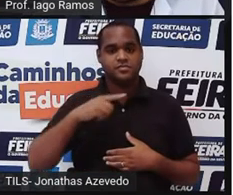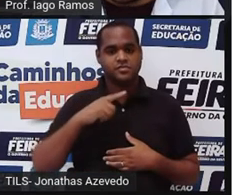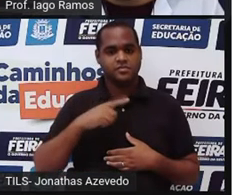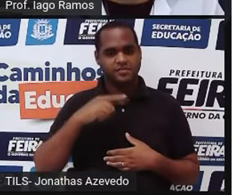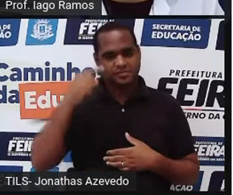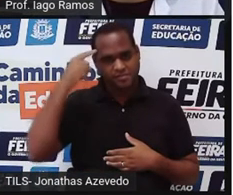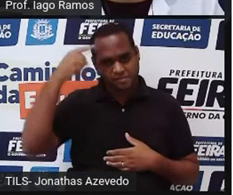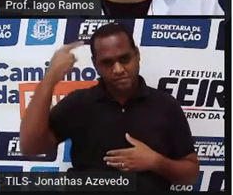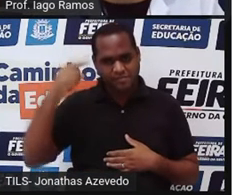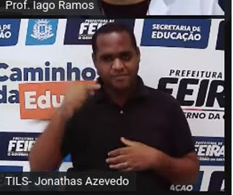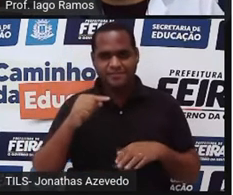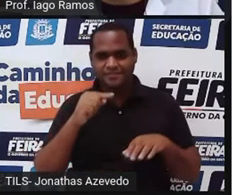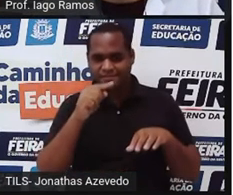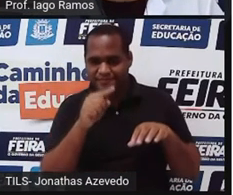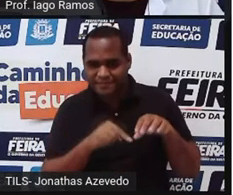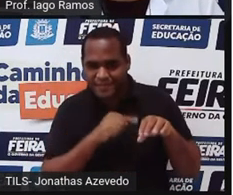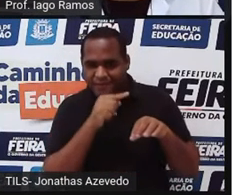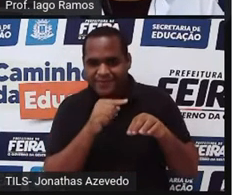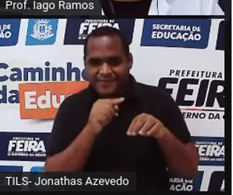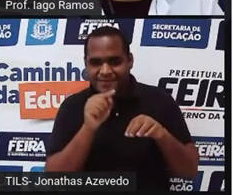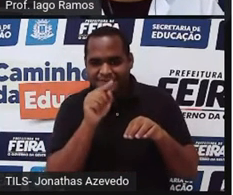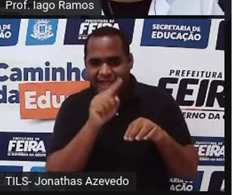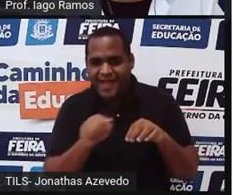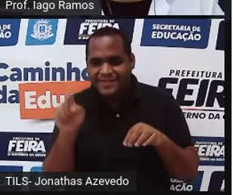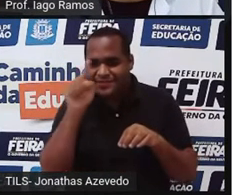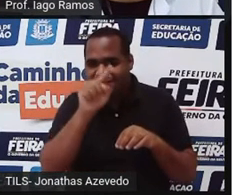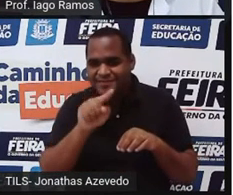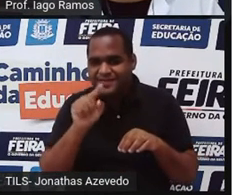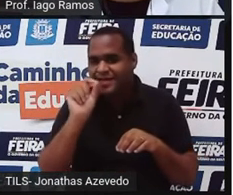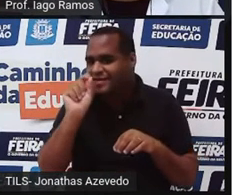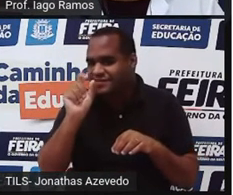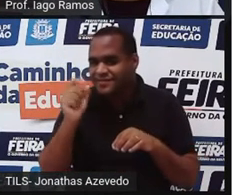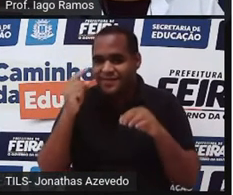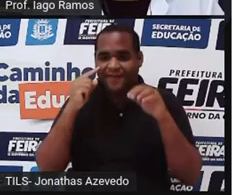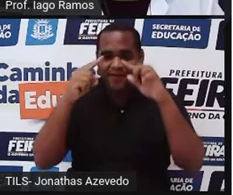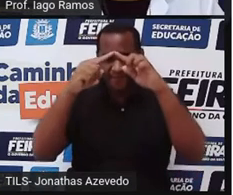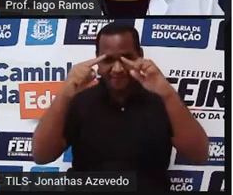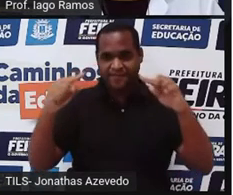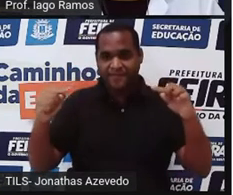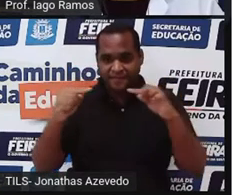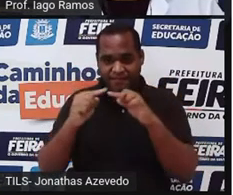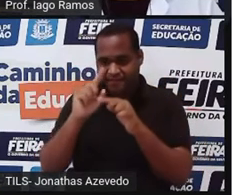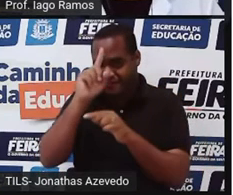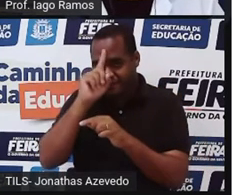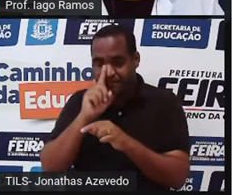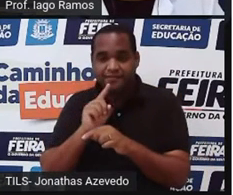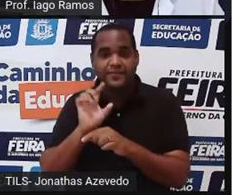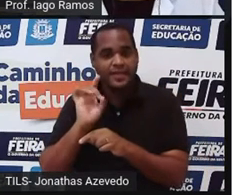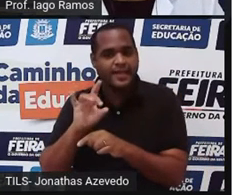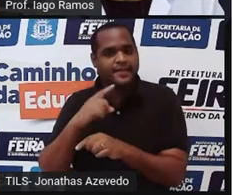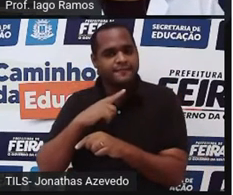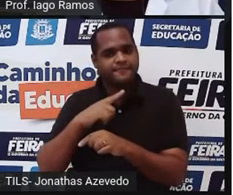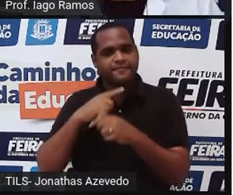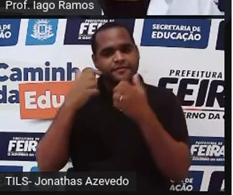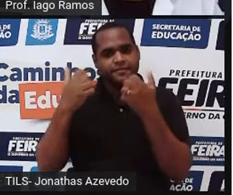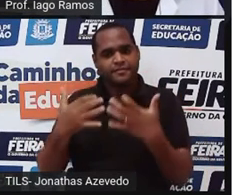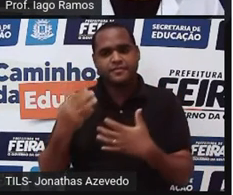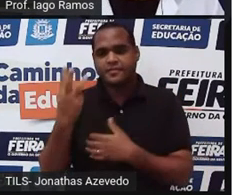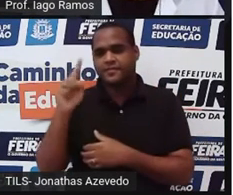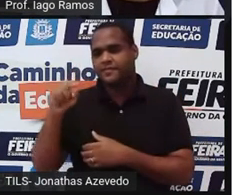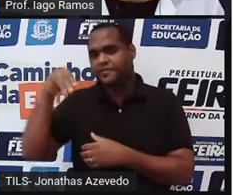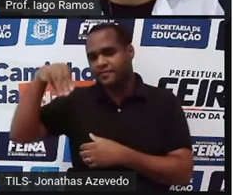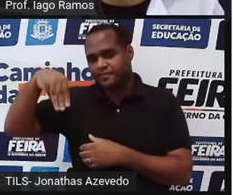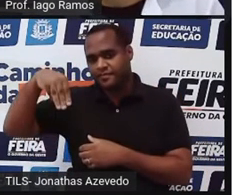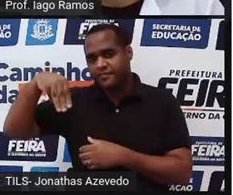raio do círculo azul no meio do losango amarelo será de 3 módulos e meio. 3